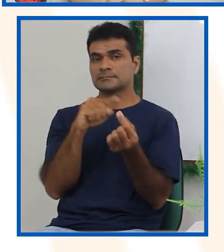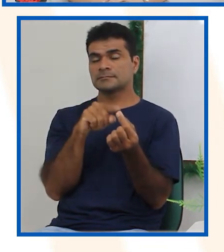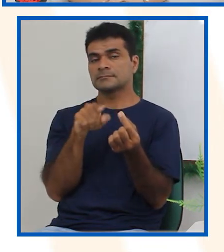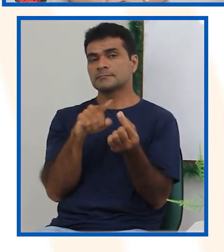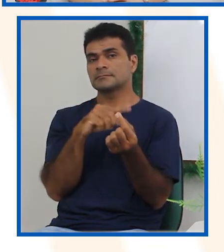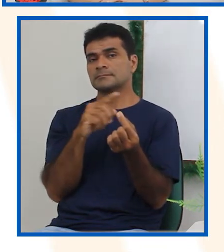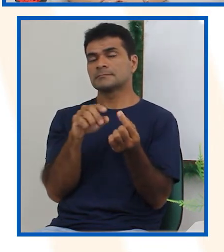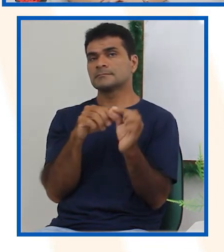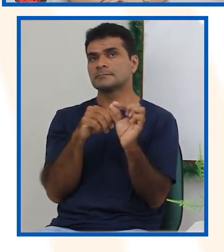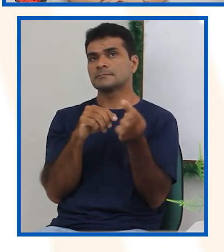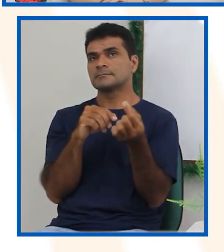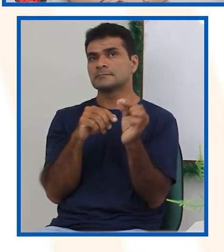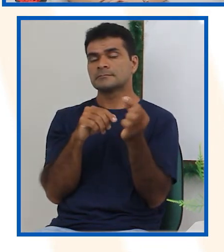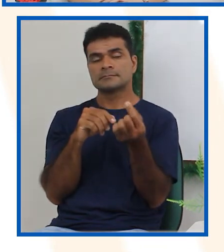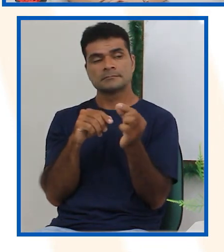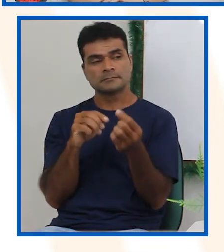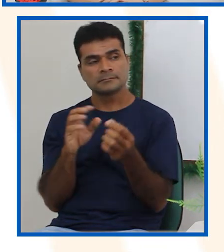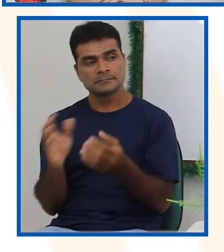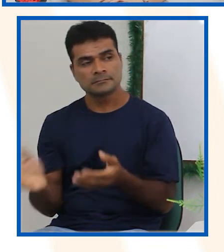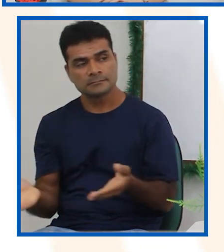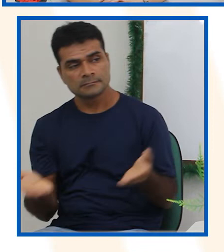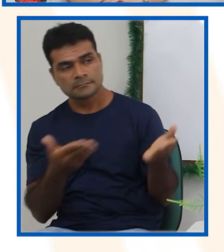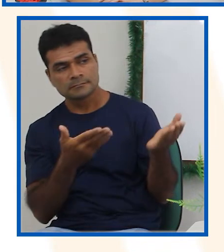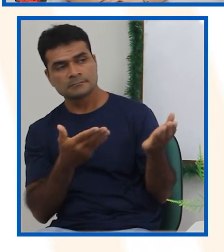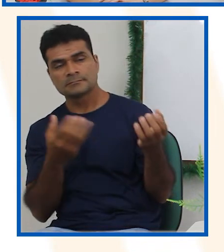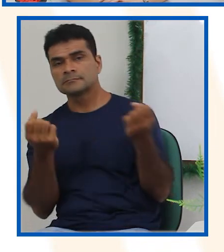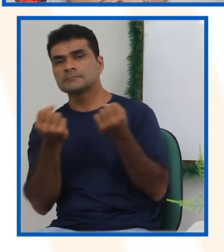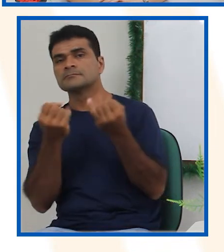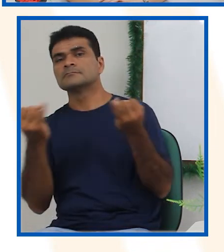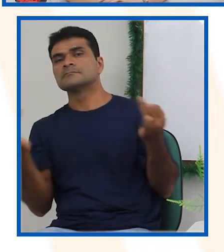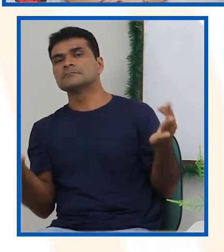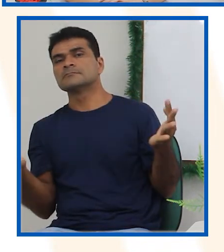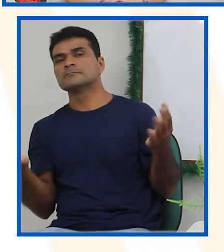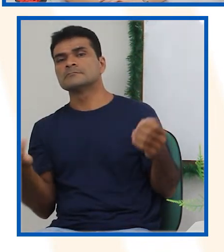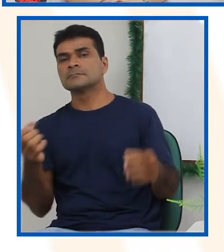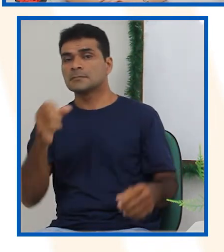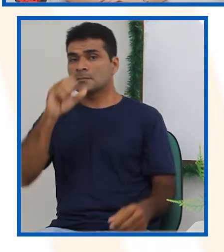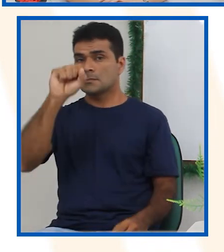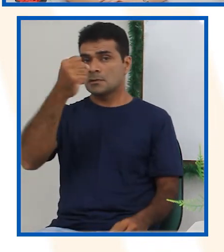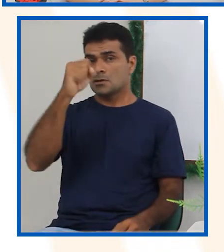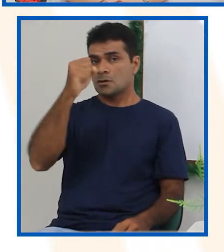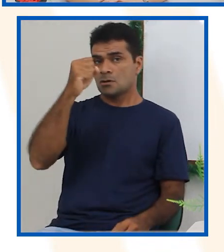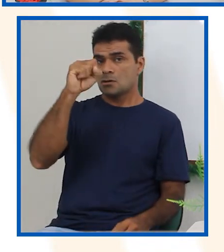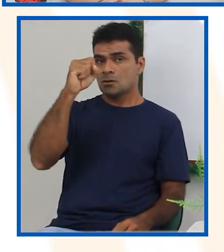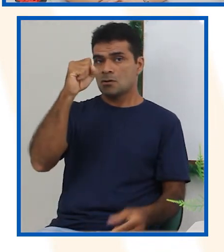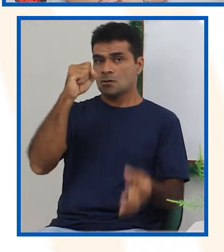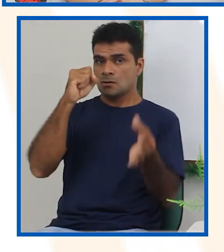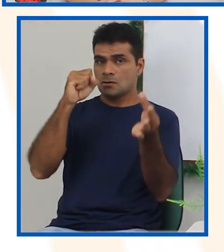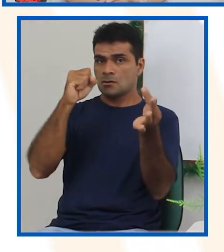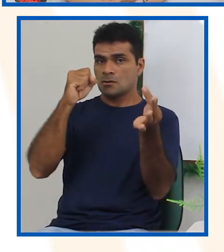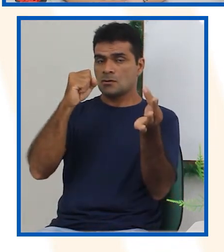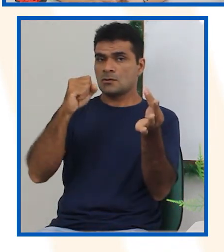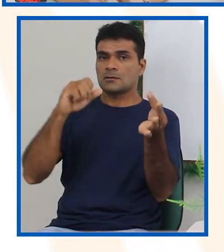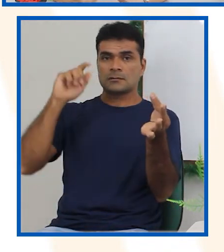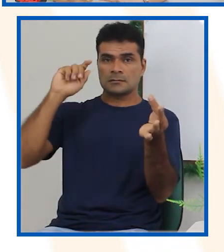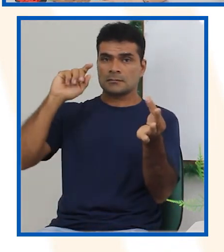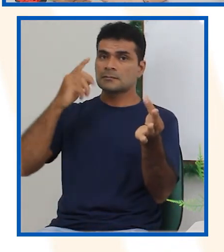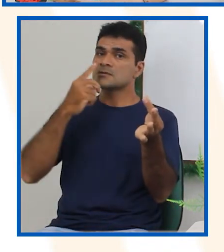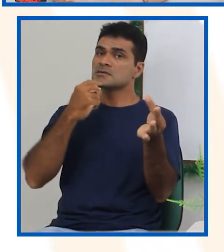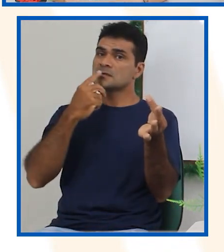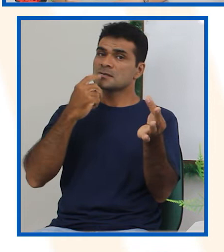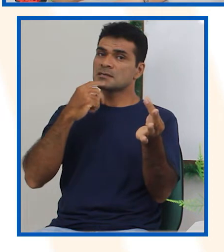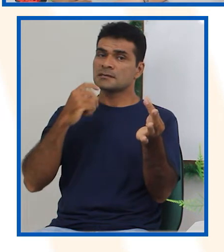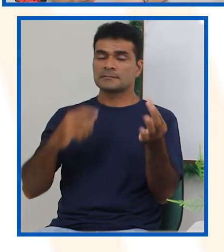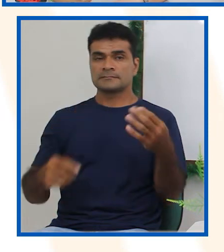Olhem a quantidade. Tem oito cartas vermelhas e quatro cartas pretas. Então, é mais